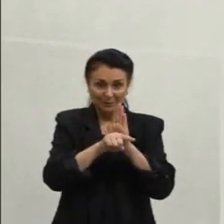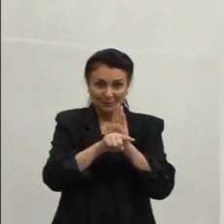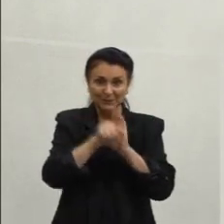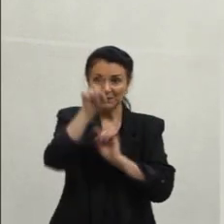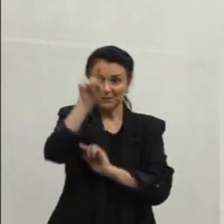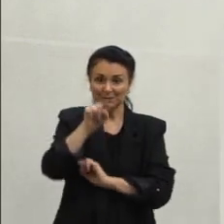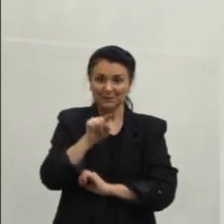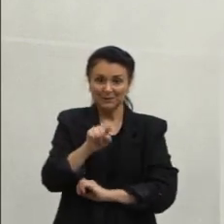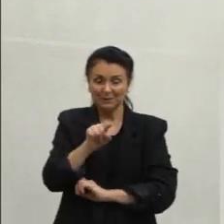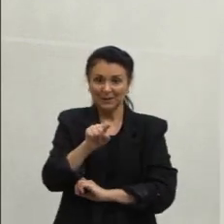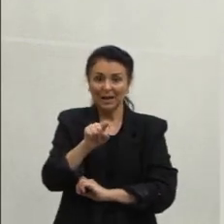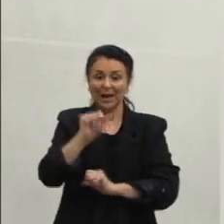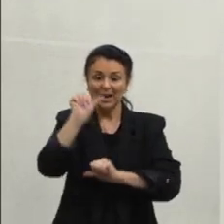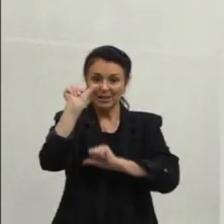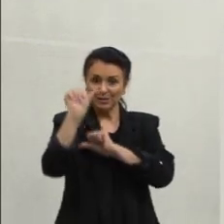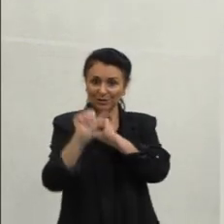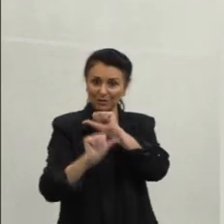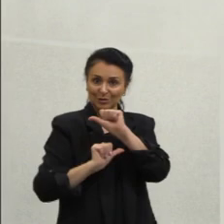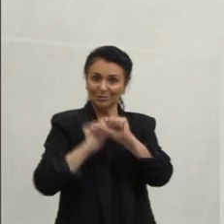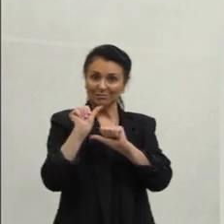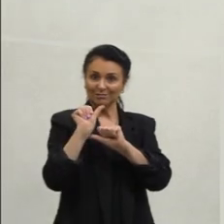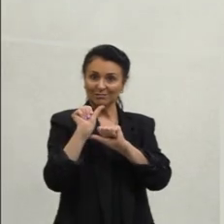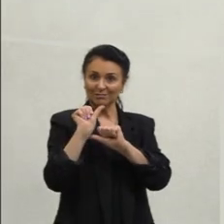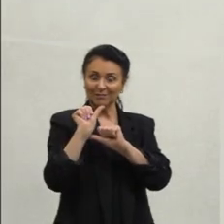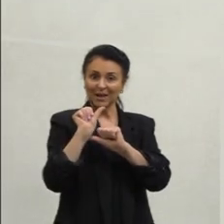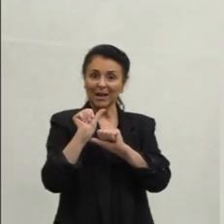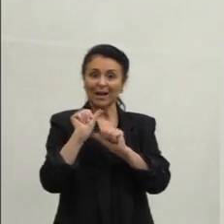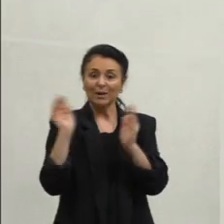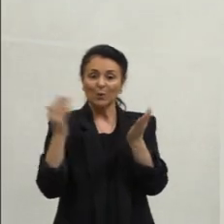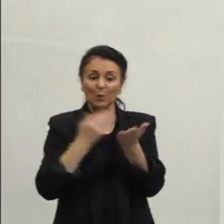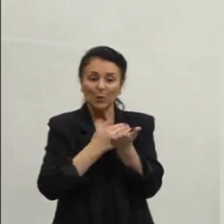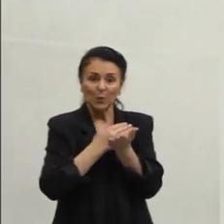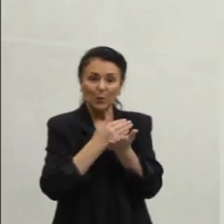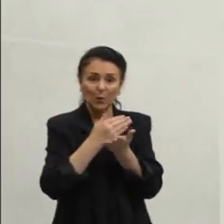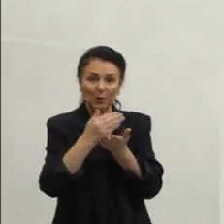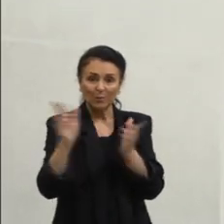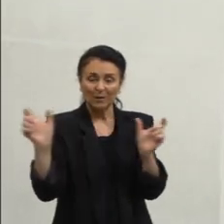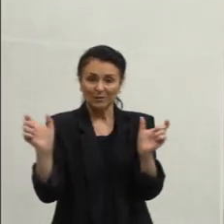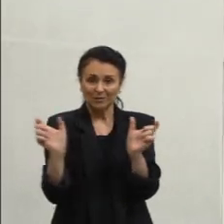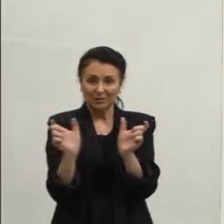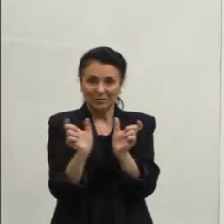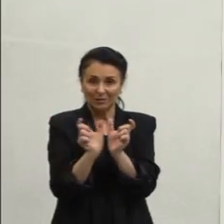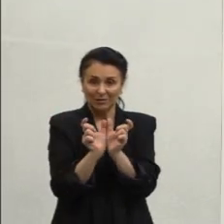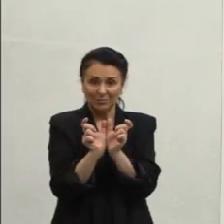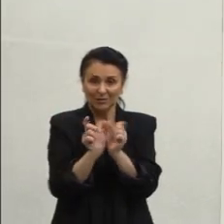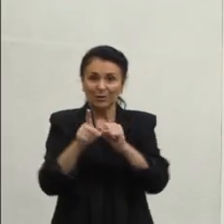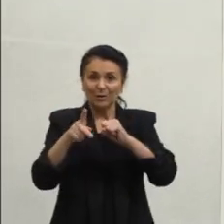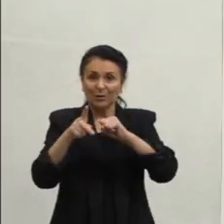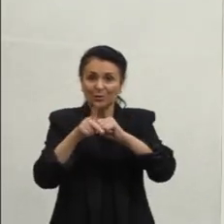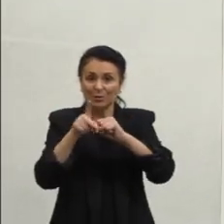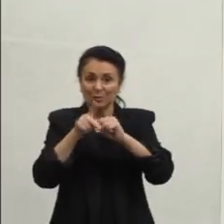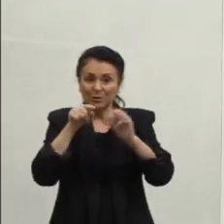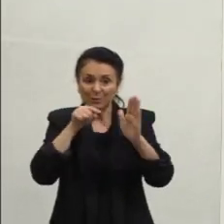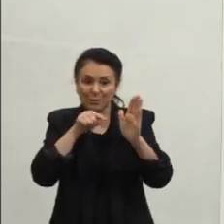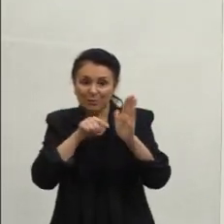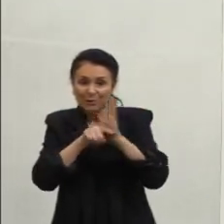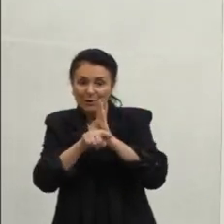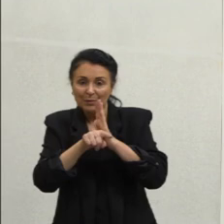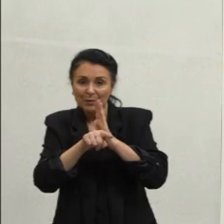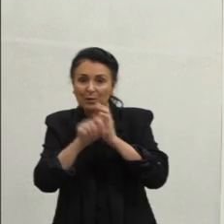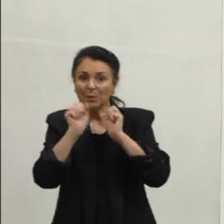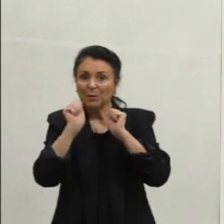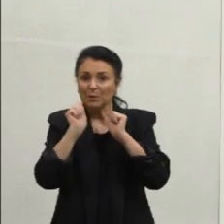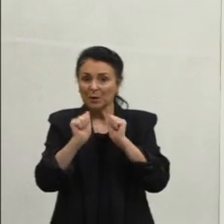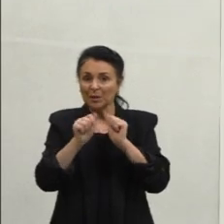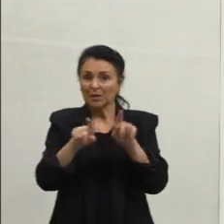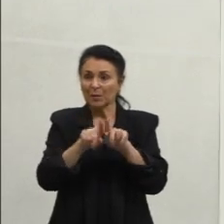Aparecem invertida no início Da frase Então Os pronombres interrogativos Eles podem aparecer De